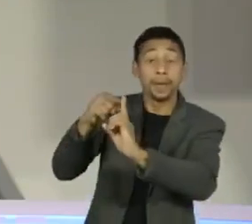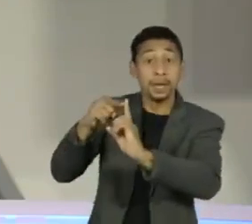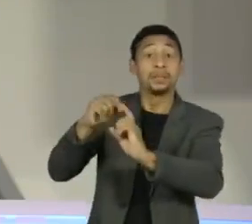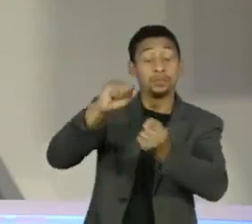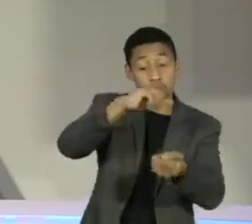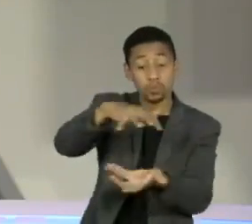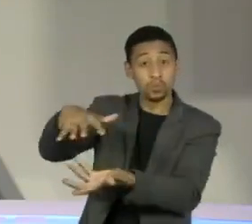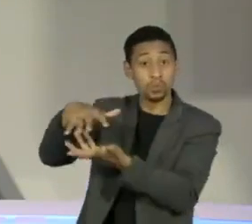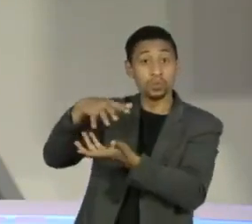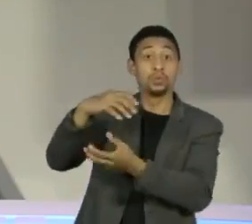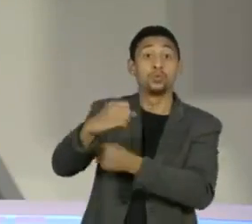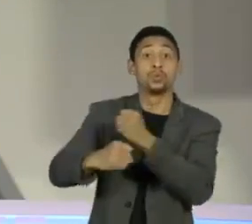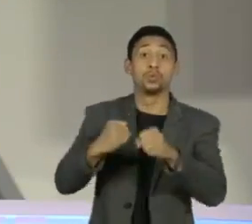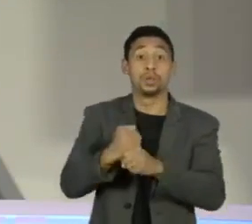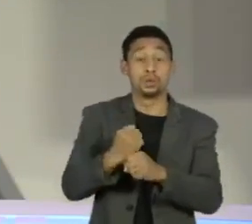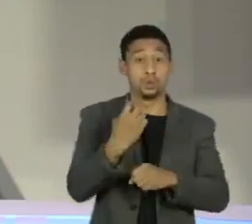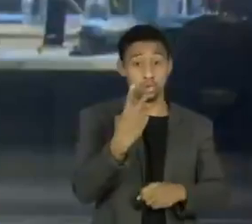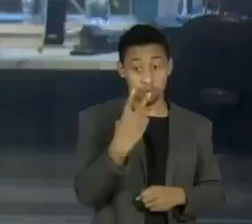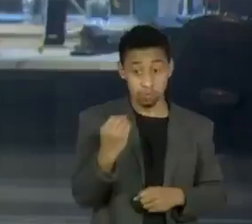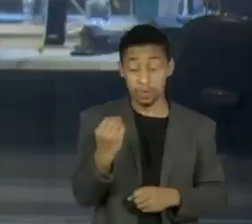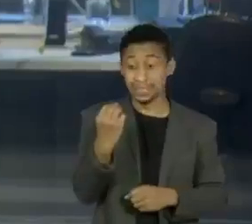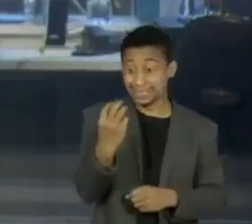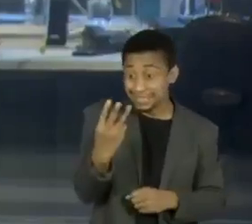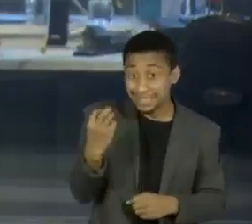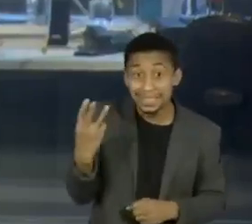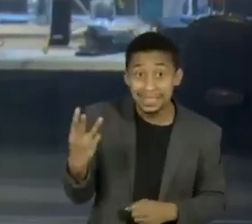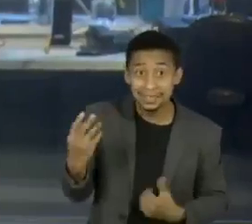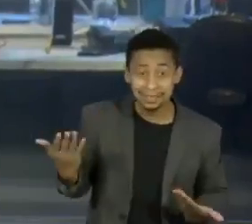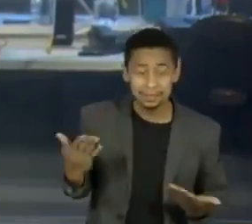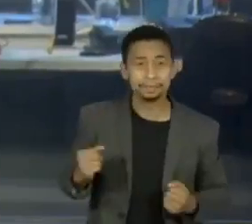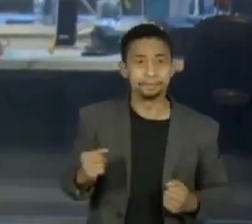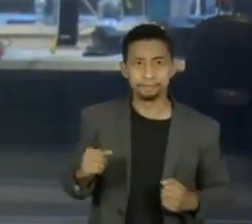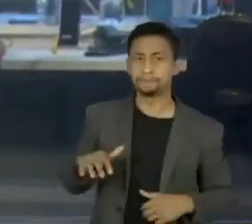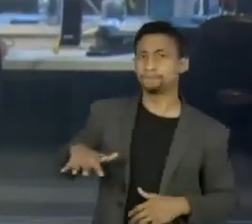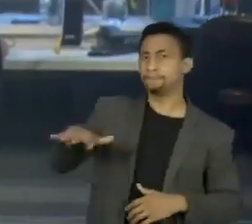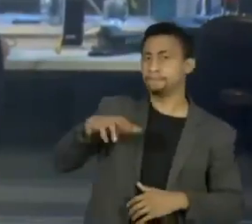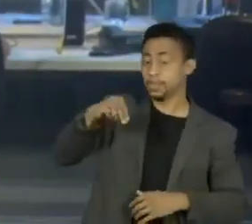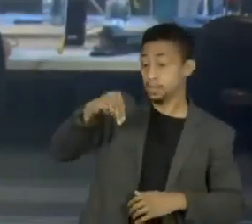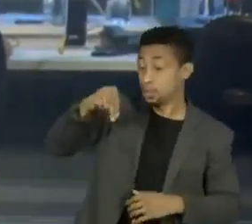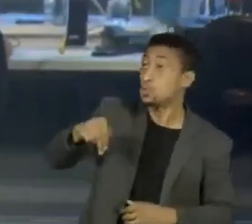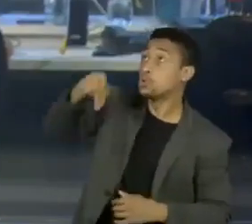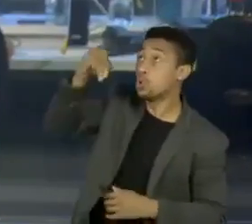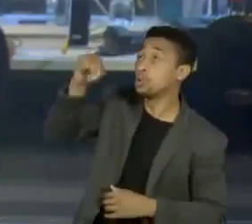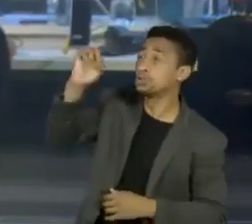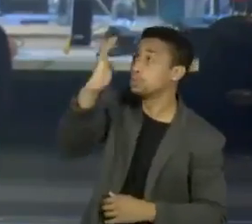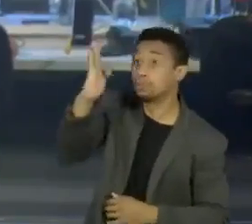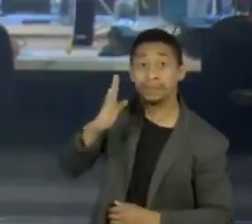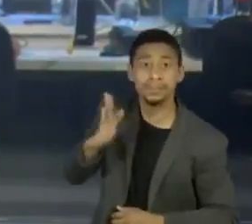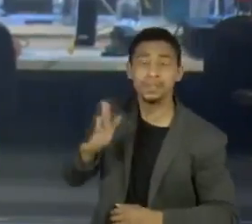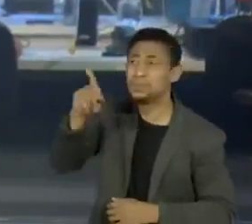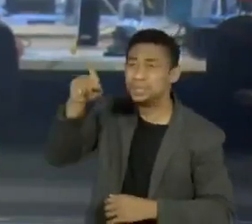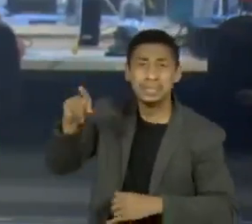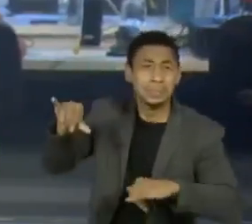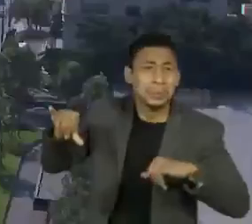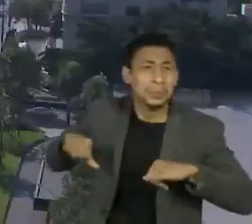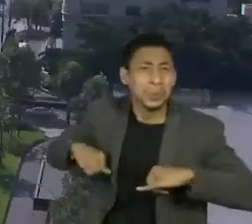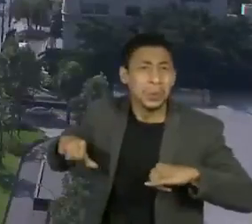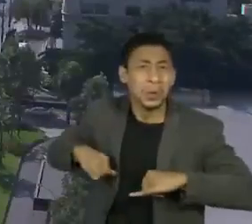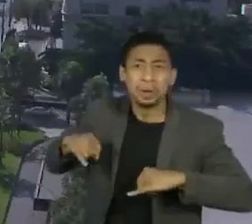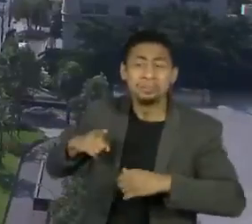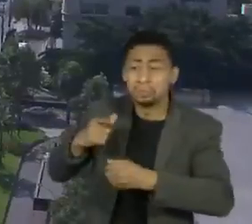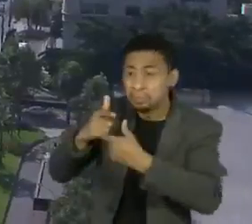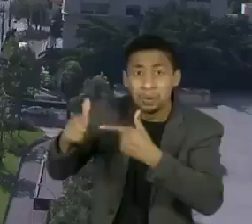em 2033. E a população da região norte do país é a que mais sofre com esse problema.